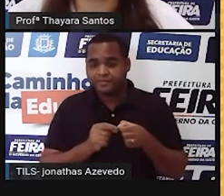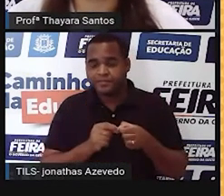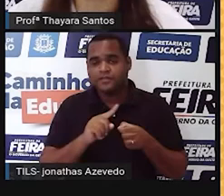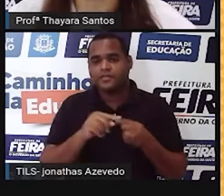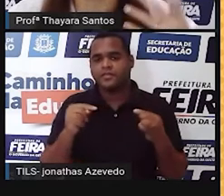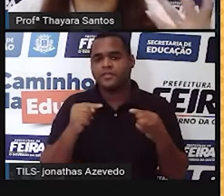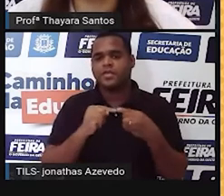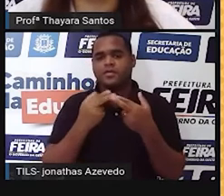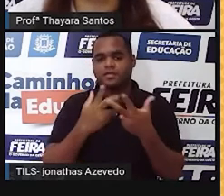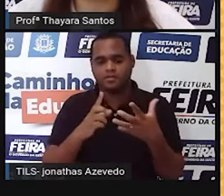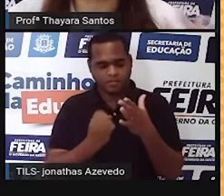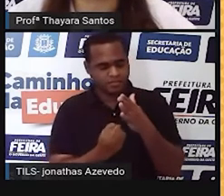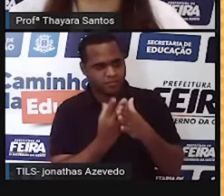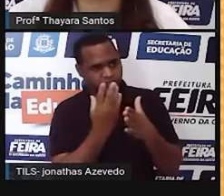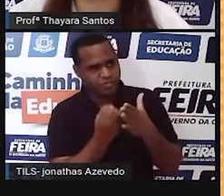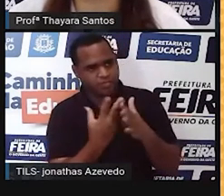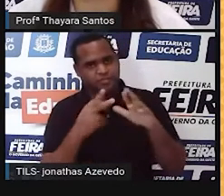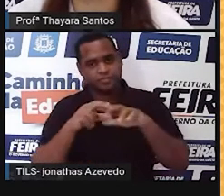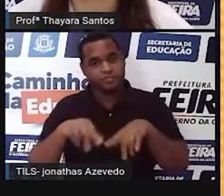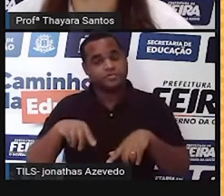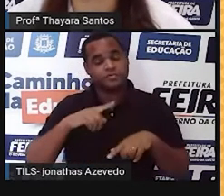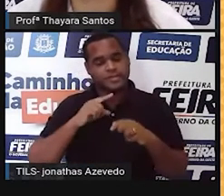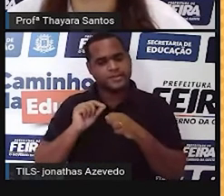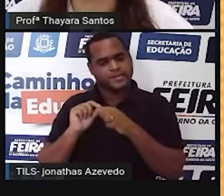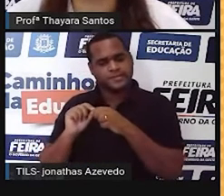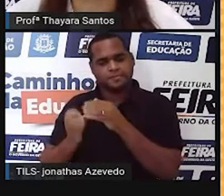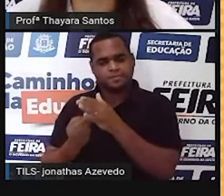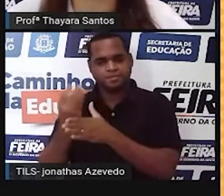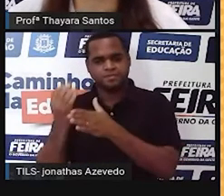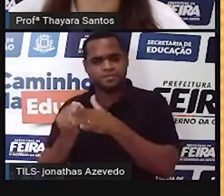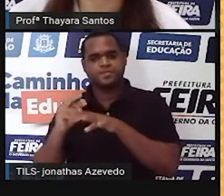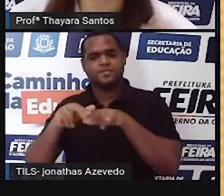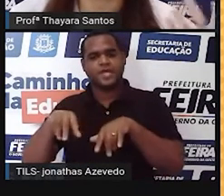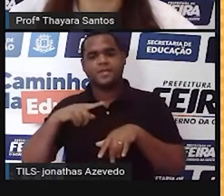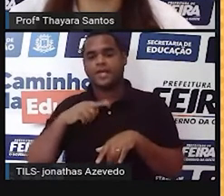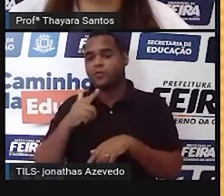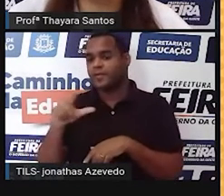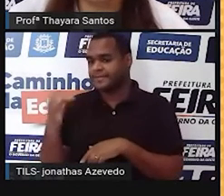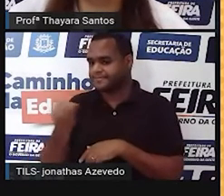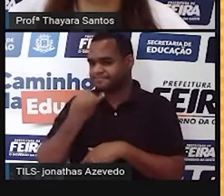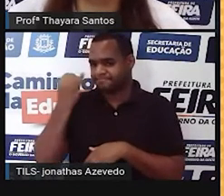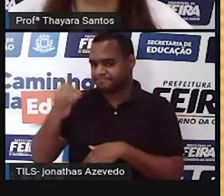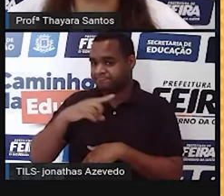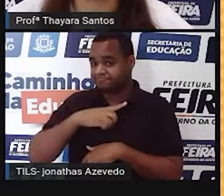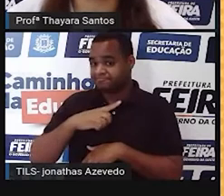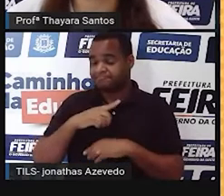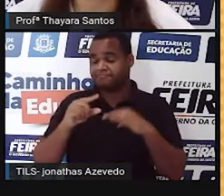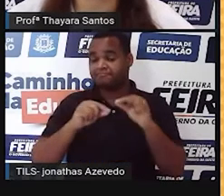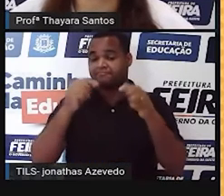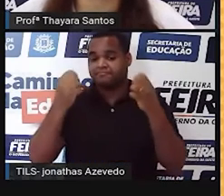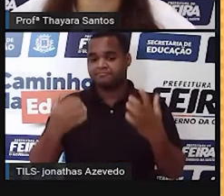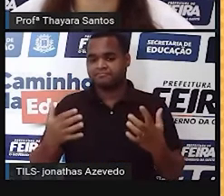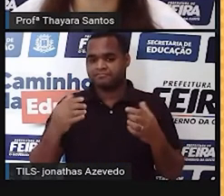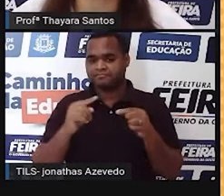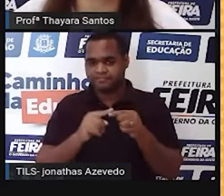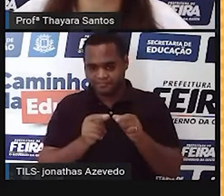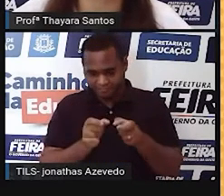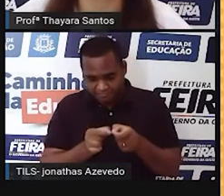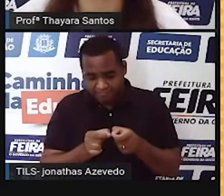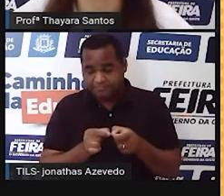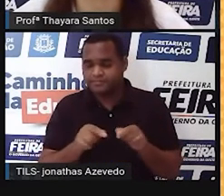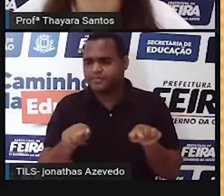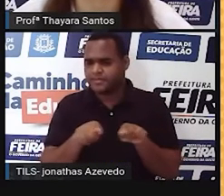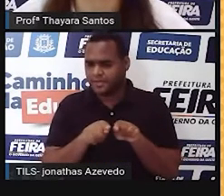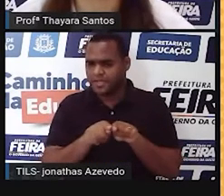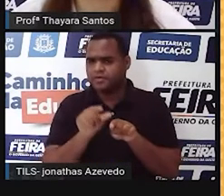produzidos esses espermatozoides. Mas, além de ser produzidos espermatozoides, é no testículo também que